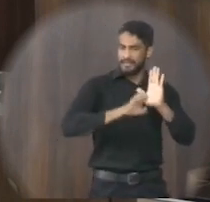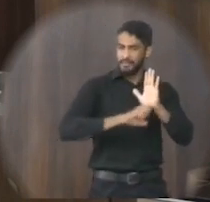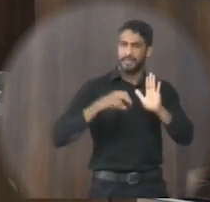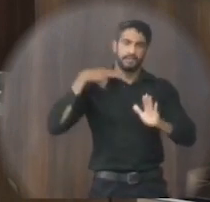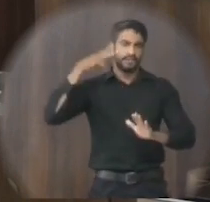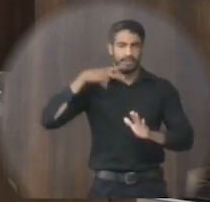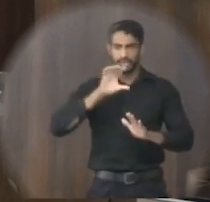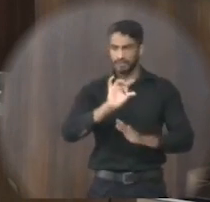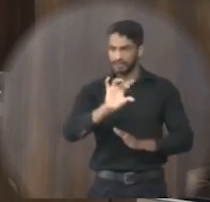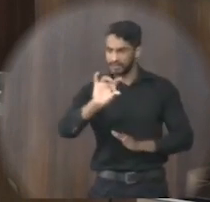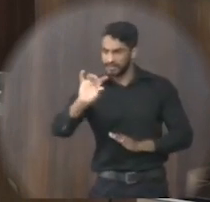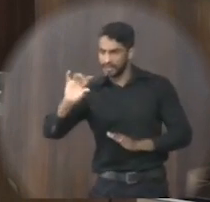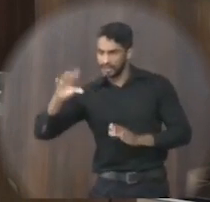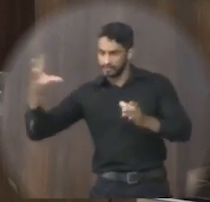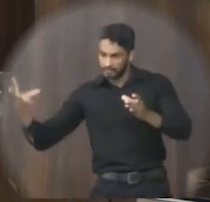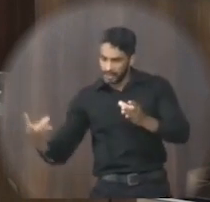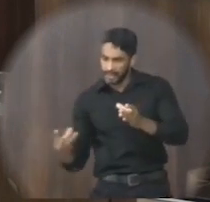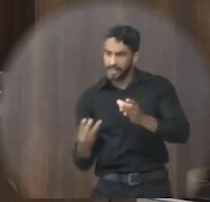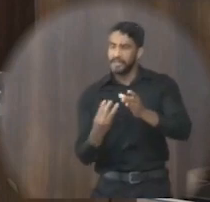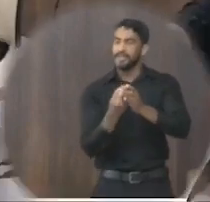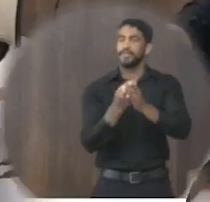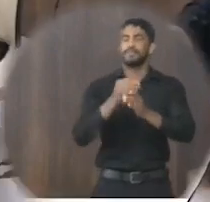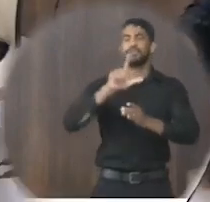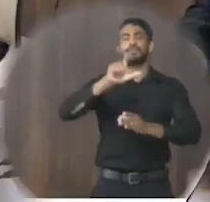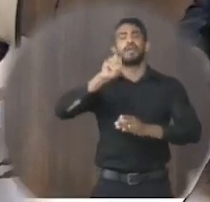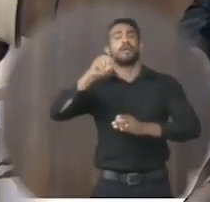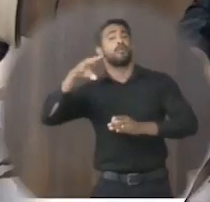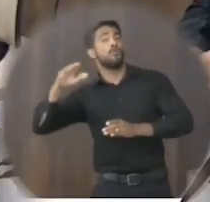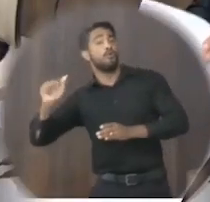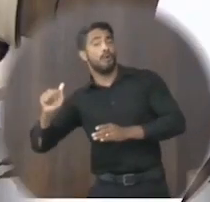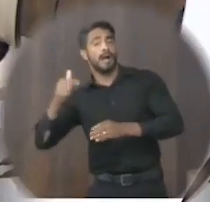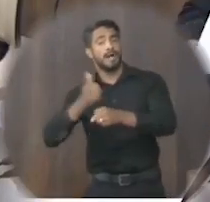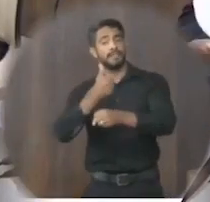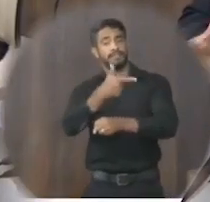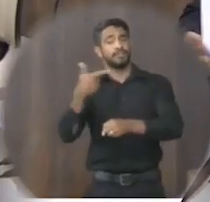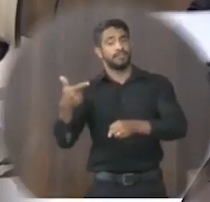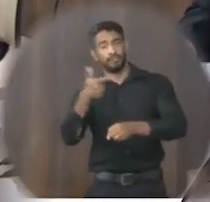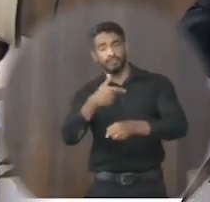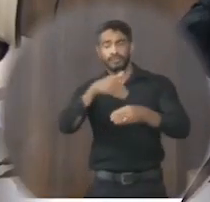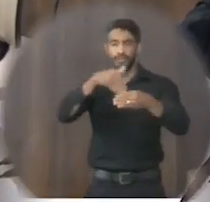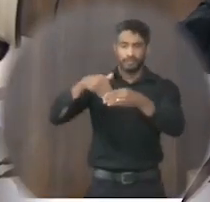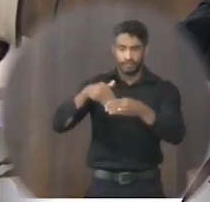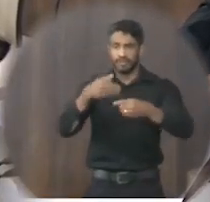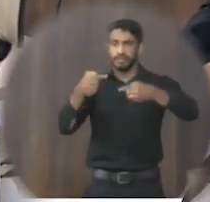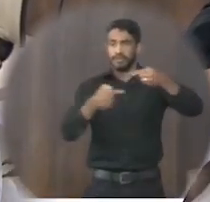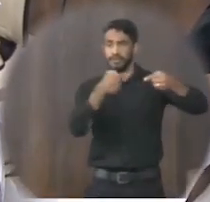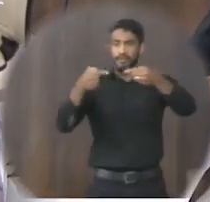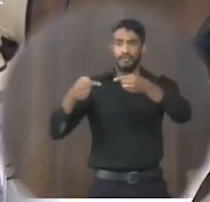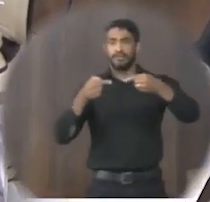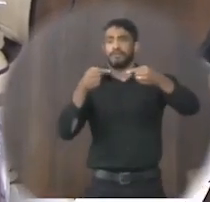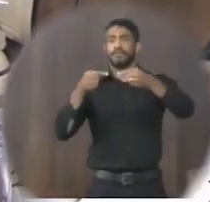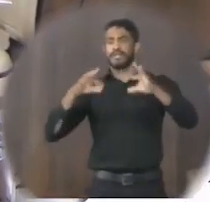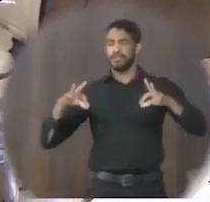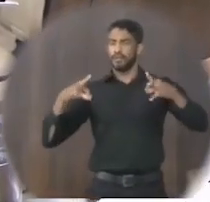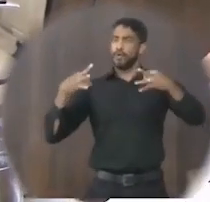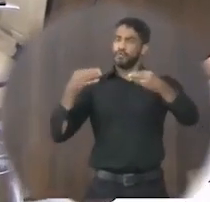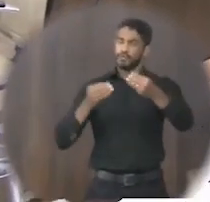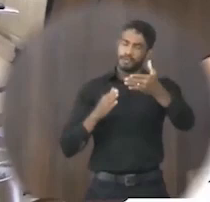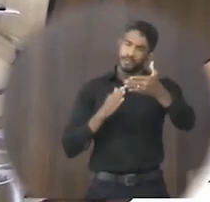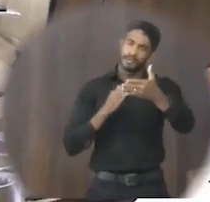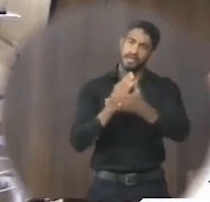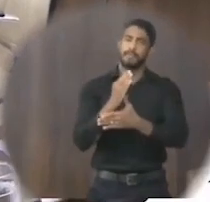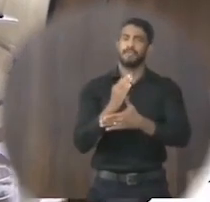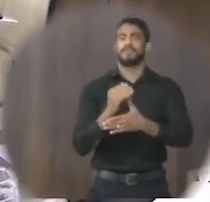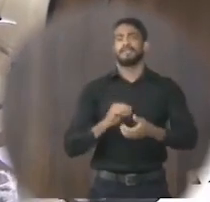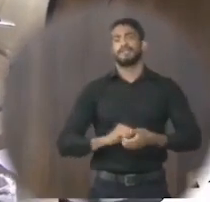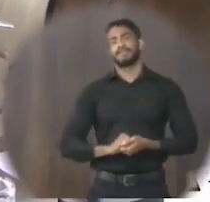Dos vereadores para inclusão Na LOA 2022 Colocando em discussão em votação Todas aprovadas